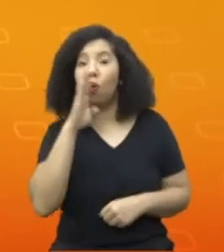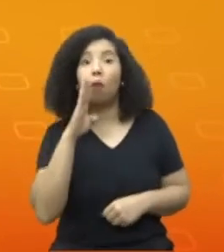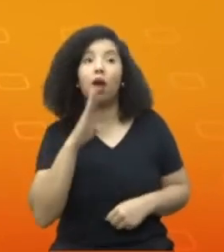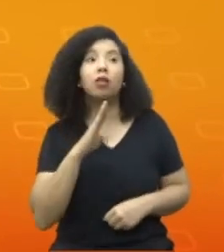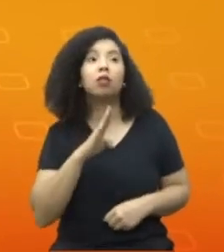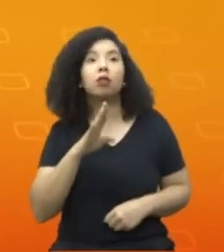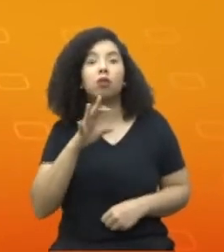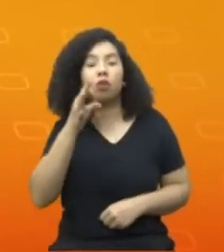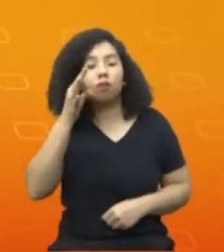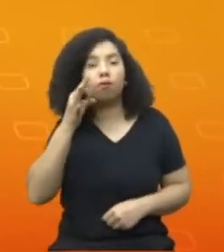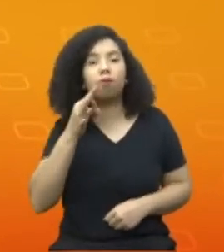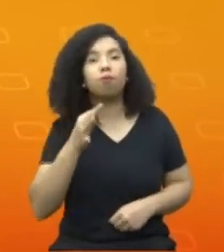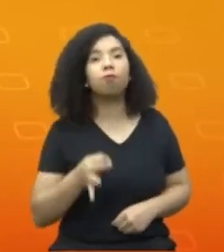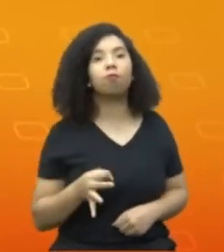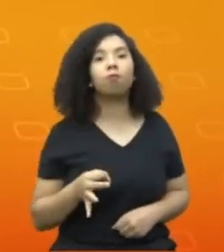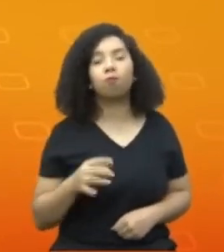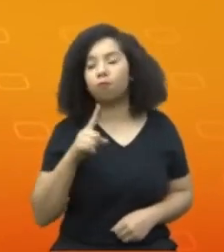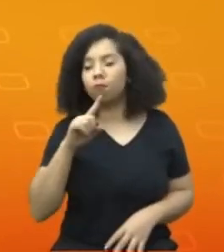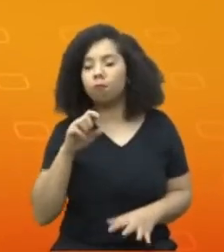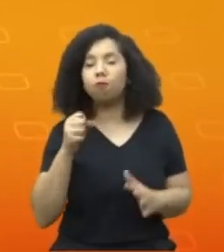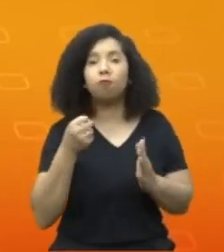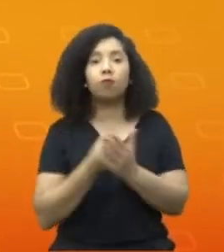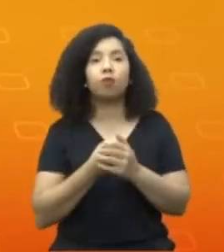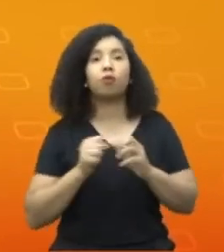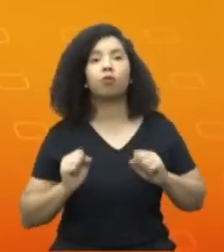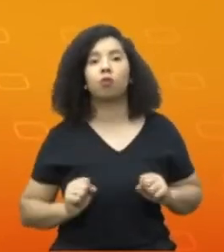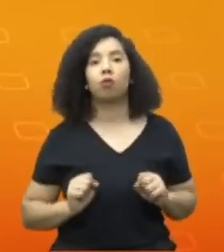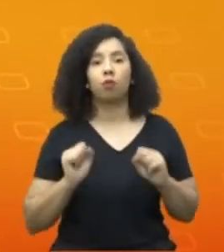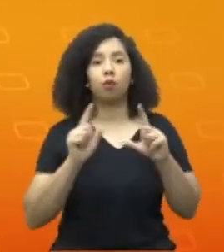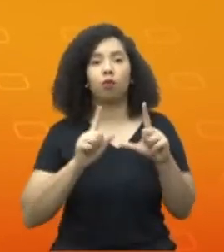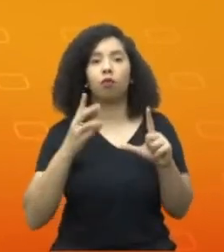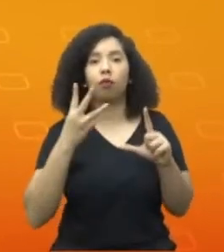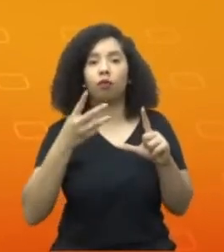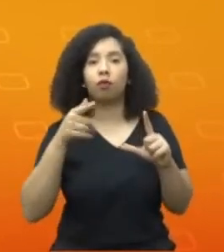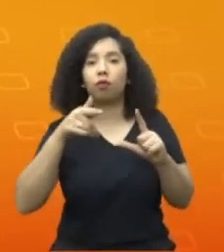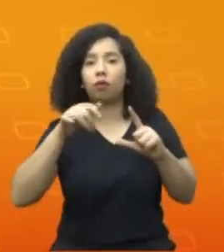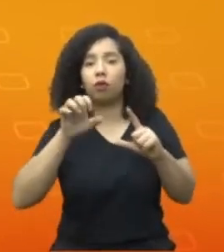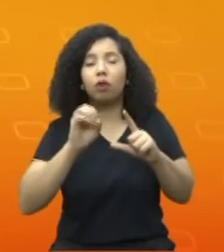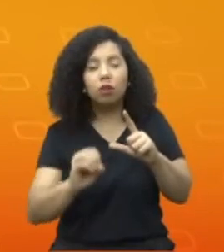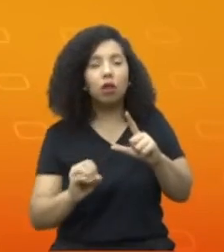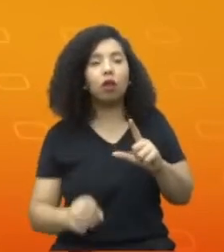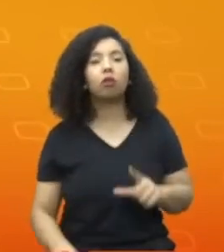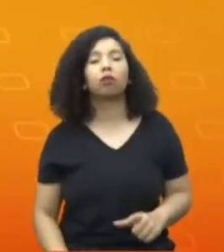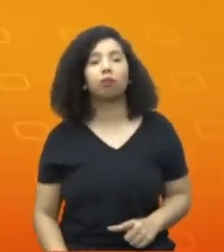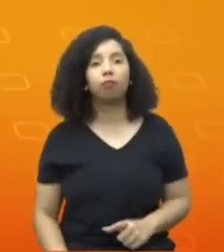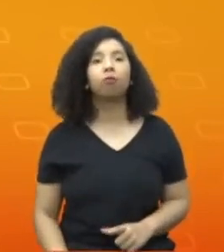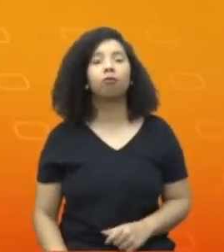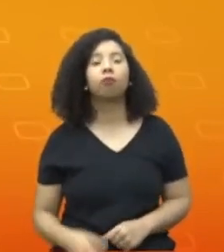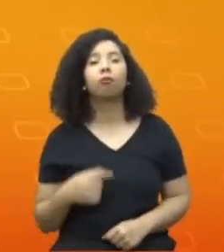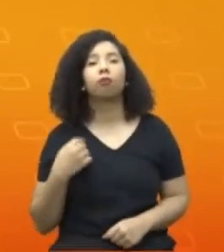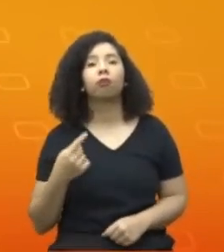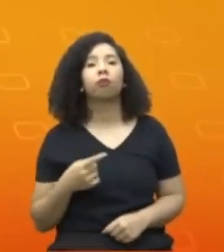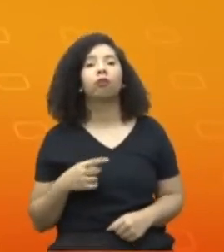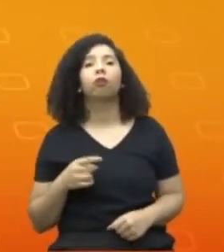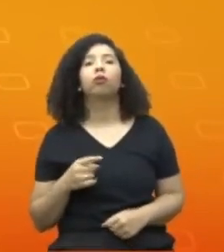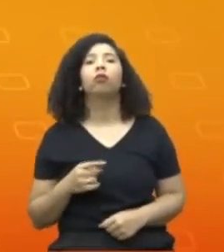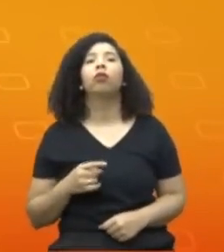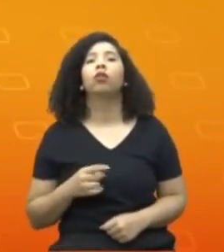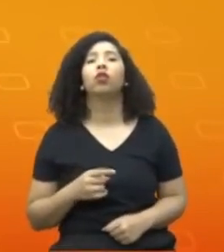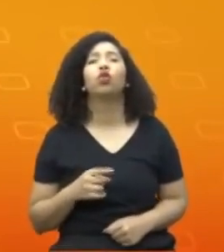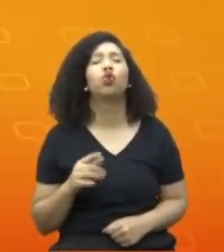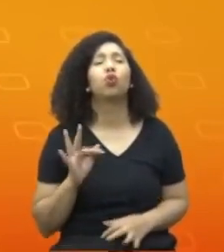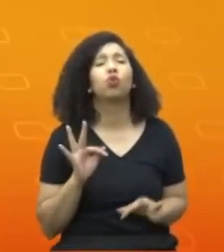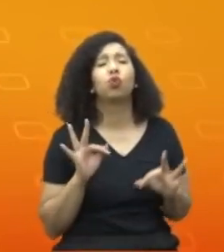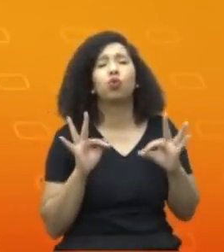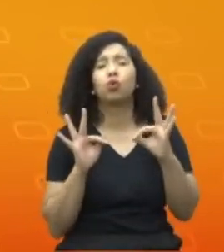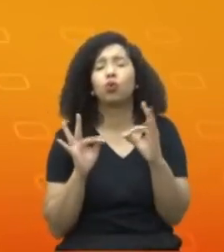televisão 3.0, fizemos uma chamada para camada física, camada de transporte,